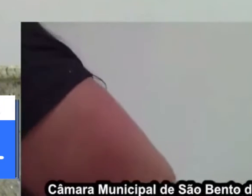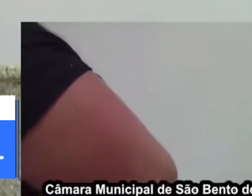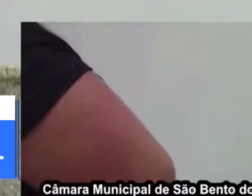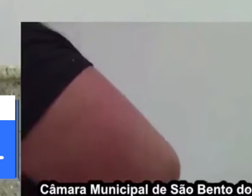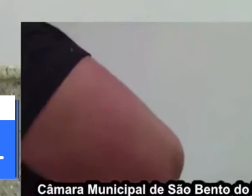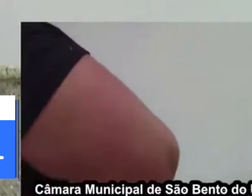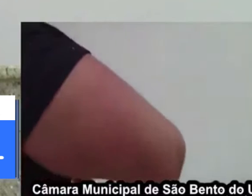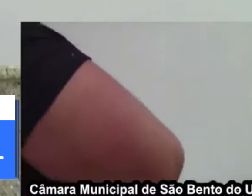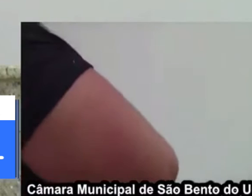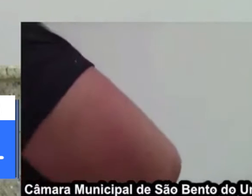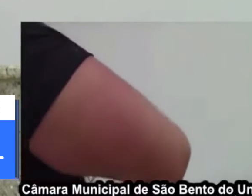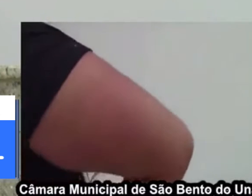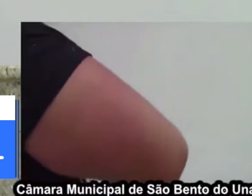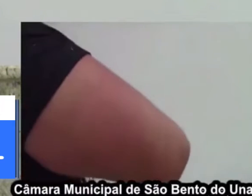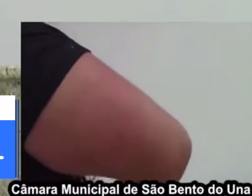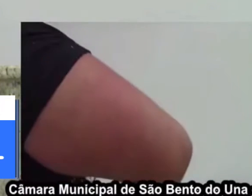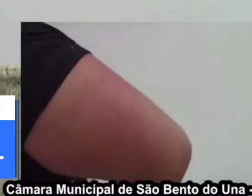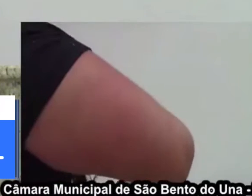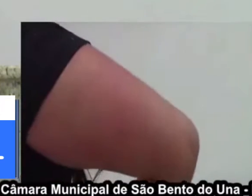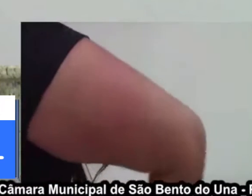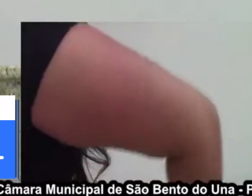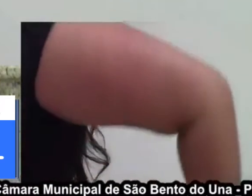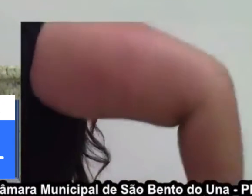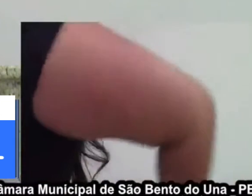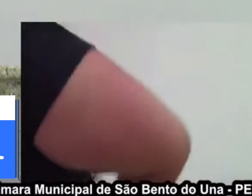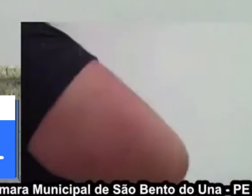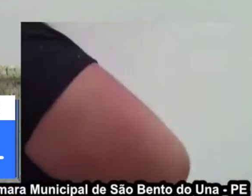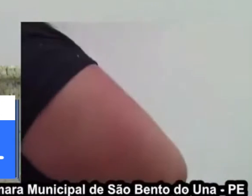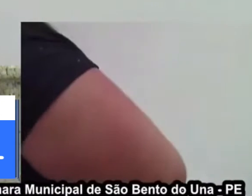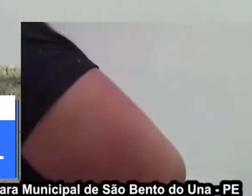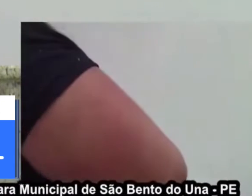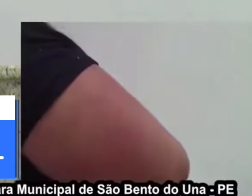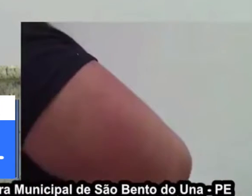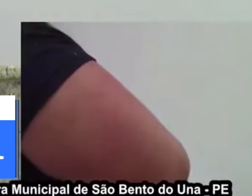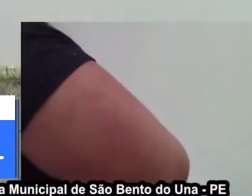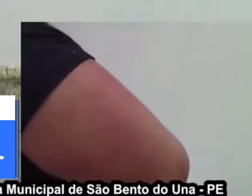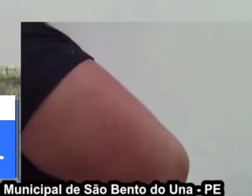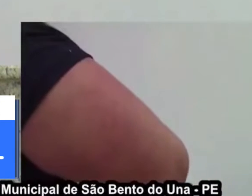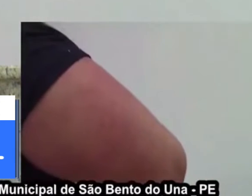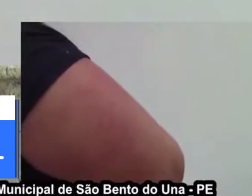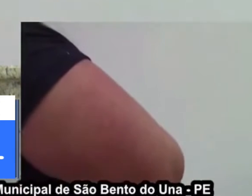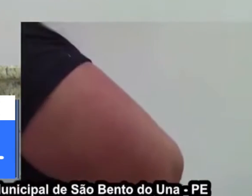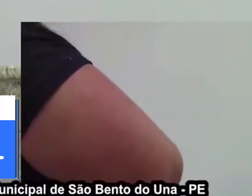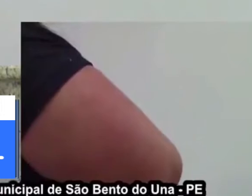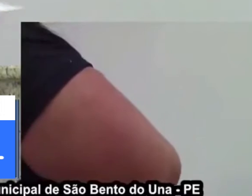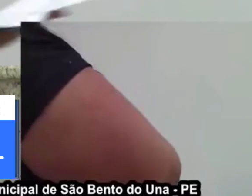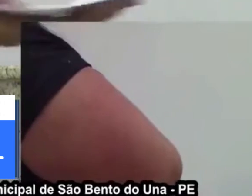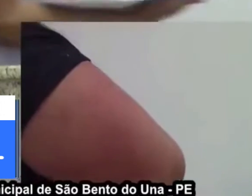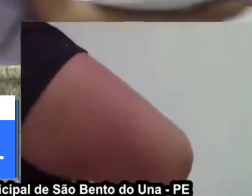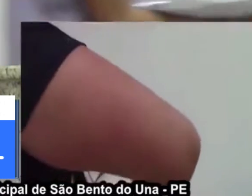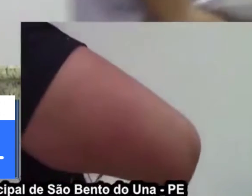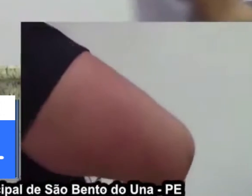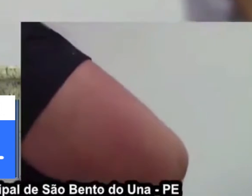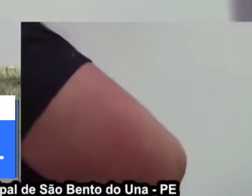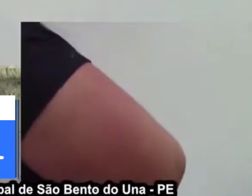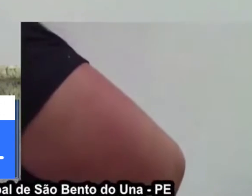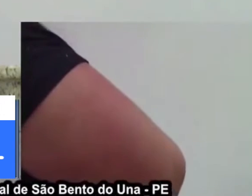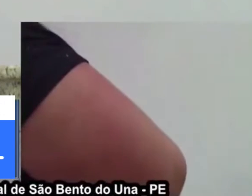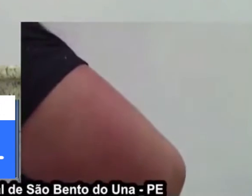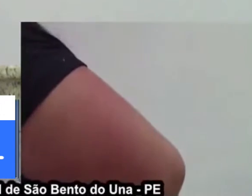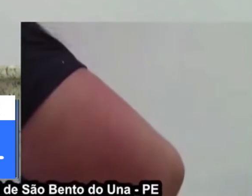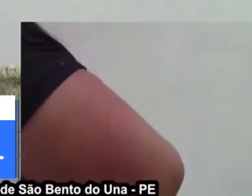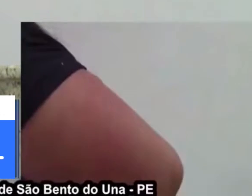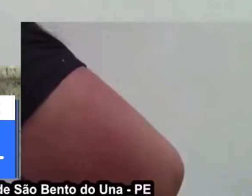Então, agora tem, então, parabenizar o prefeito, ao vice-prefeito, toda a sua equipe, dar uma secretária de